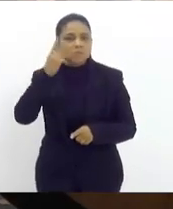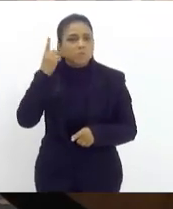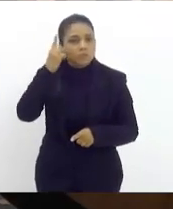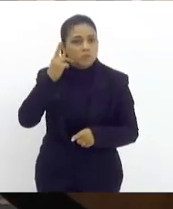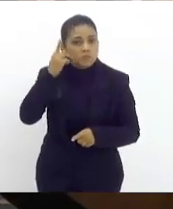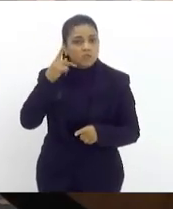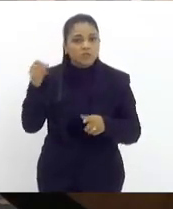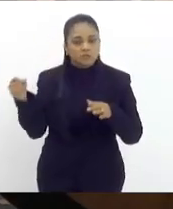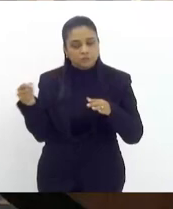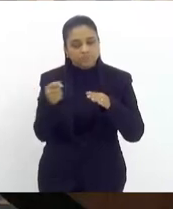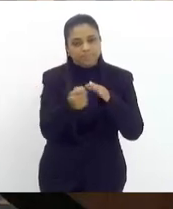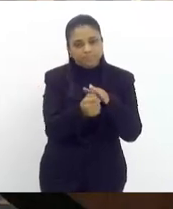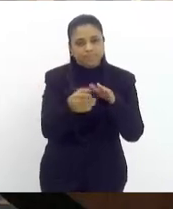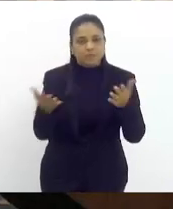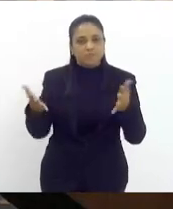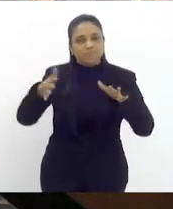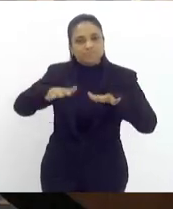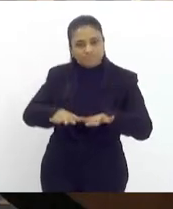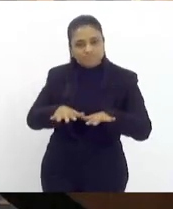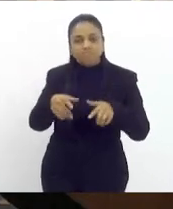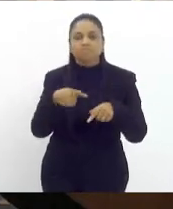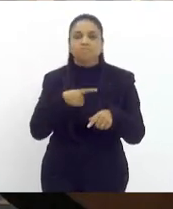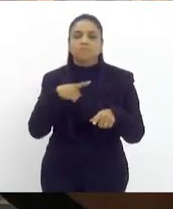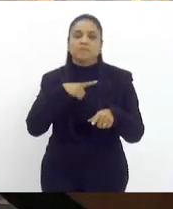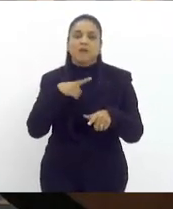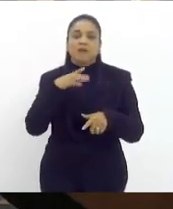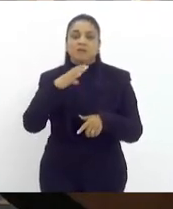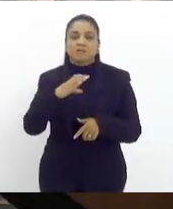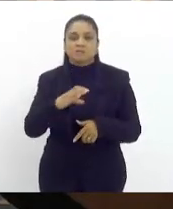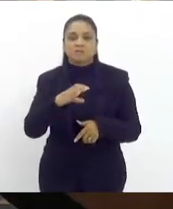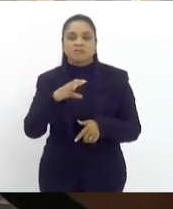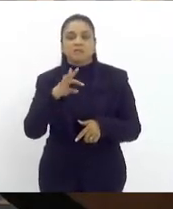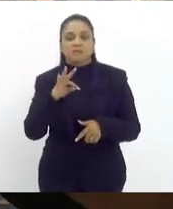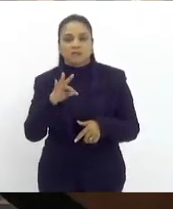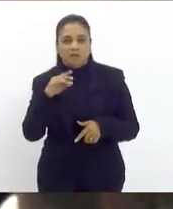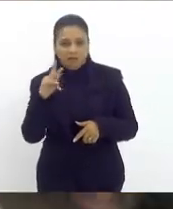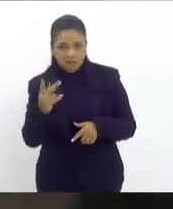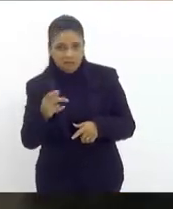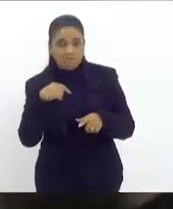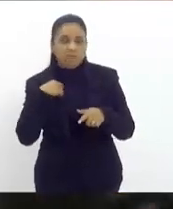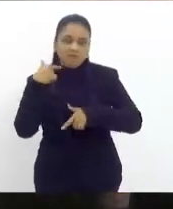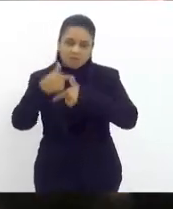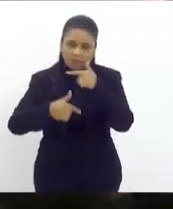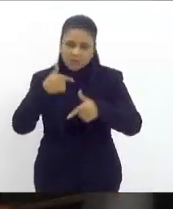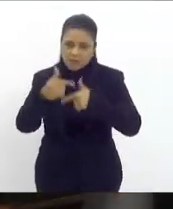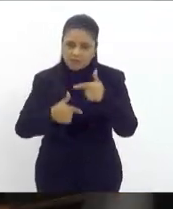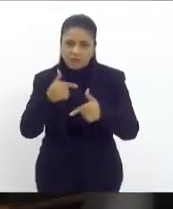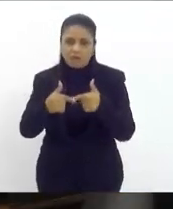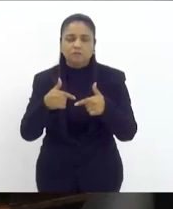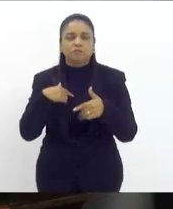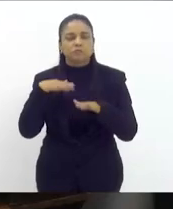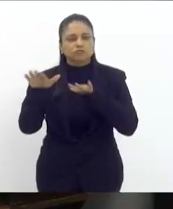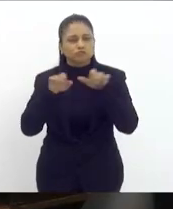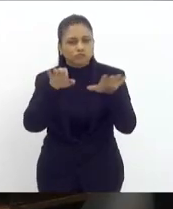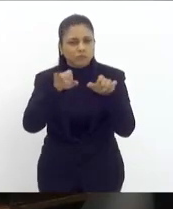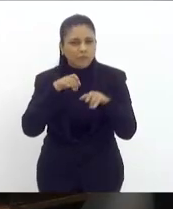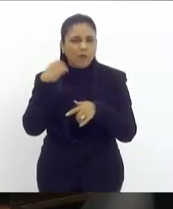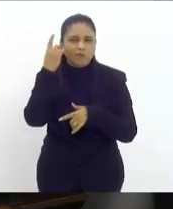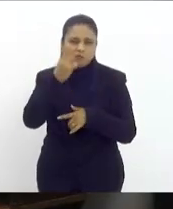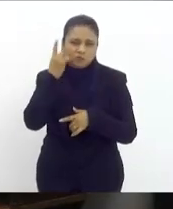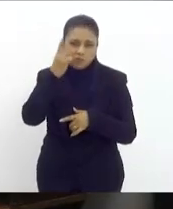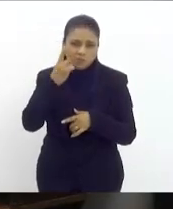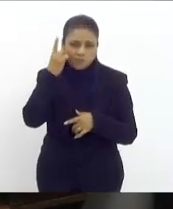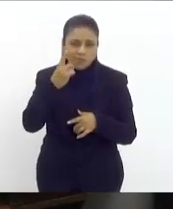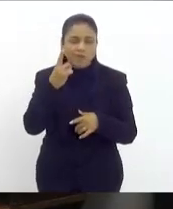inserção a CDH vem trabalhando incansavelmente nessa temática e eu quero chamar todos os deputados que tenham